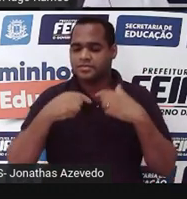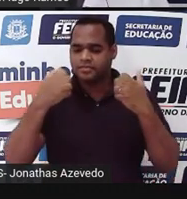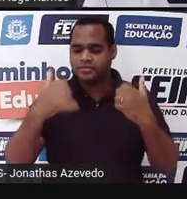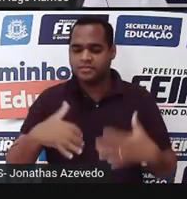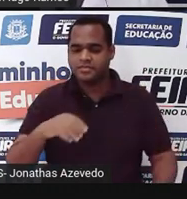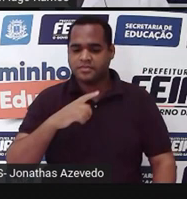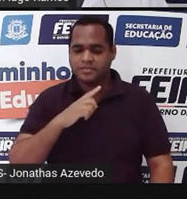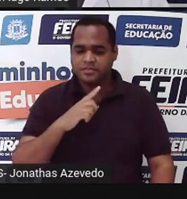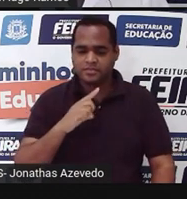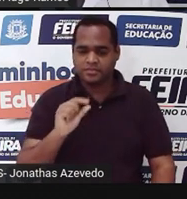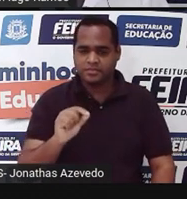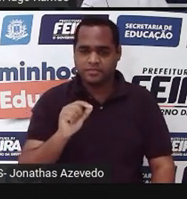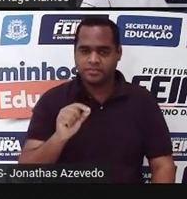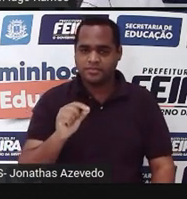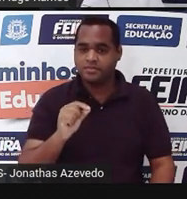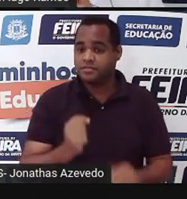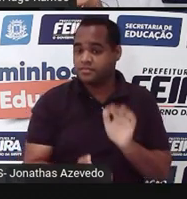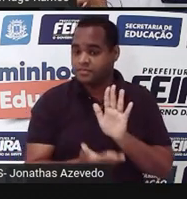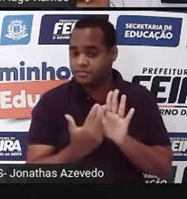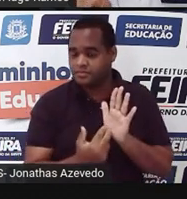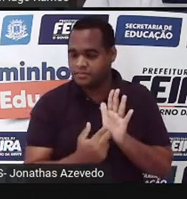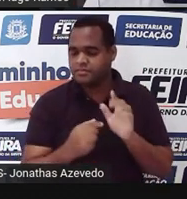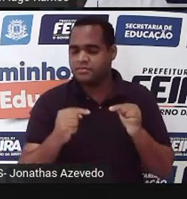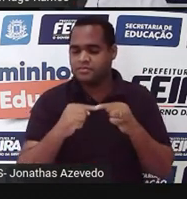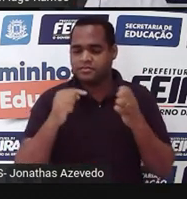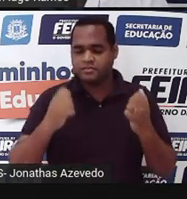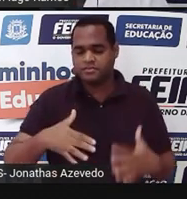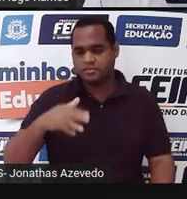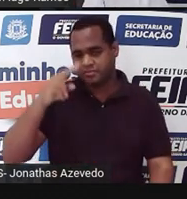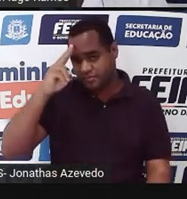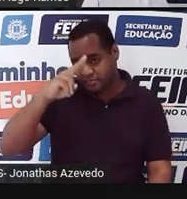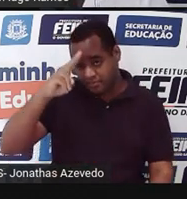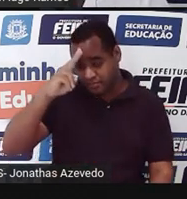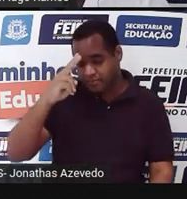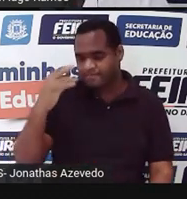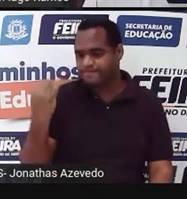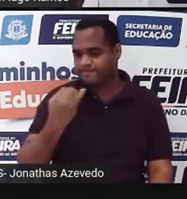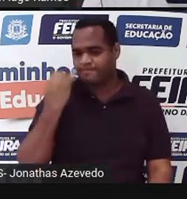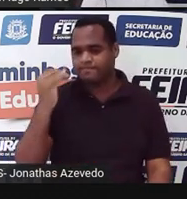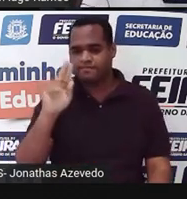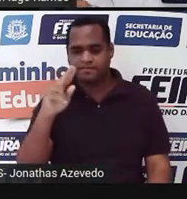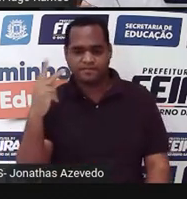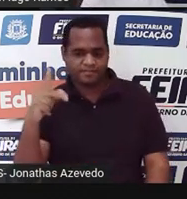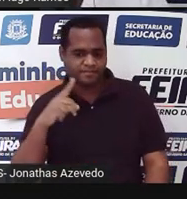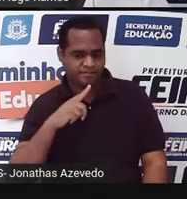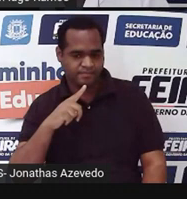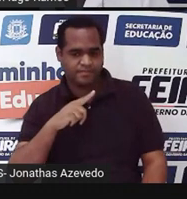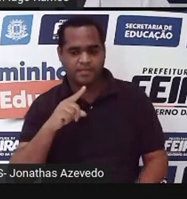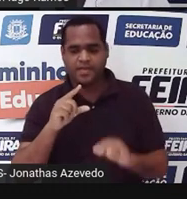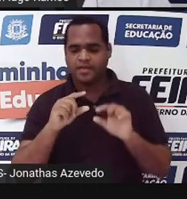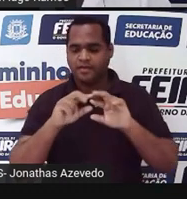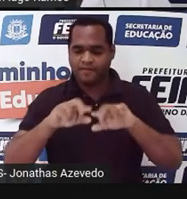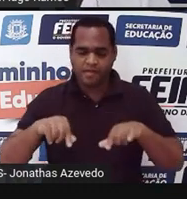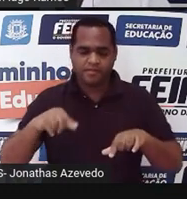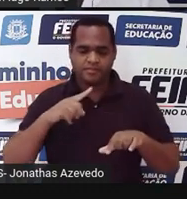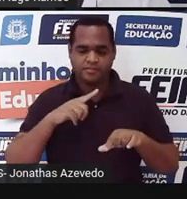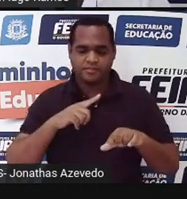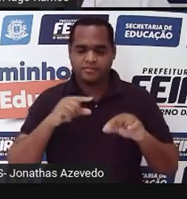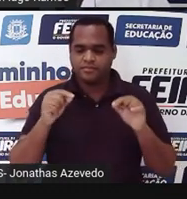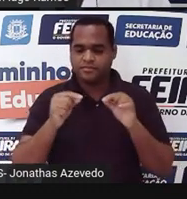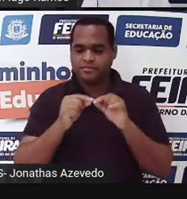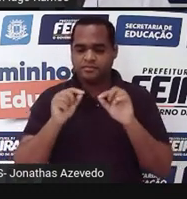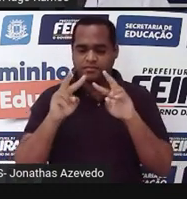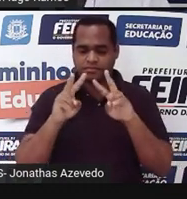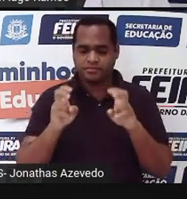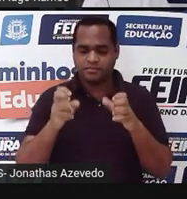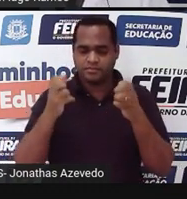por aqui. Então, olhando essa imagem, você vai tentar lembrar qual é nome desse conteúdo, desse tema